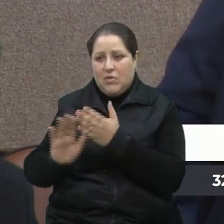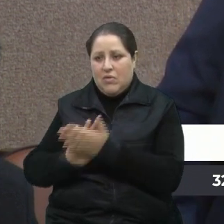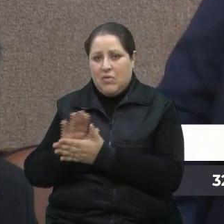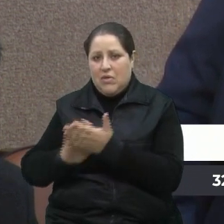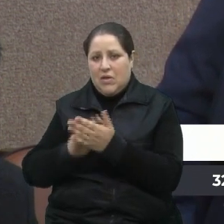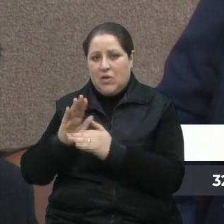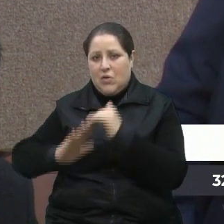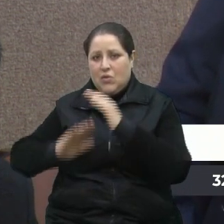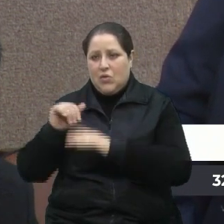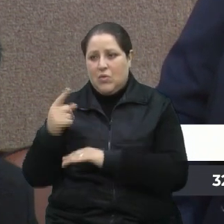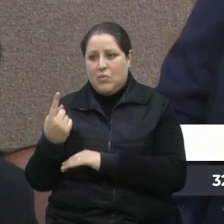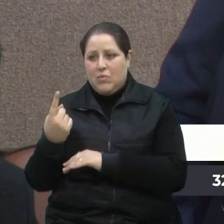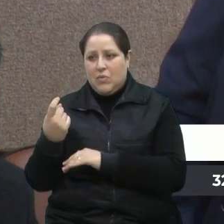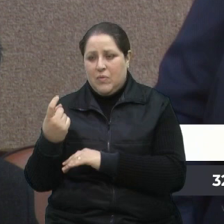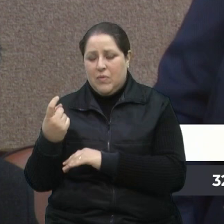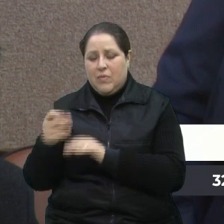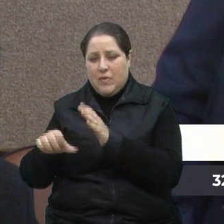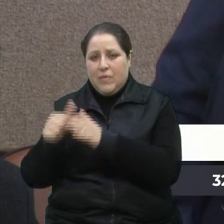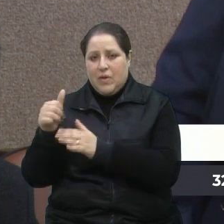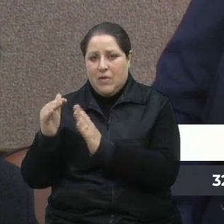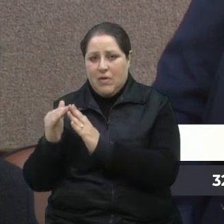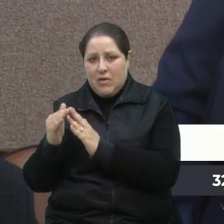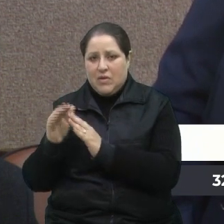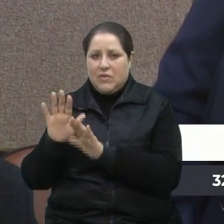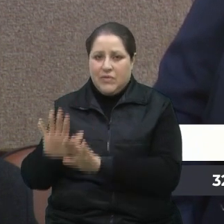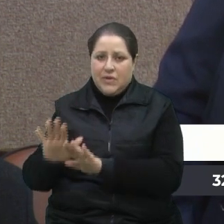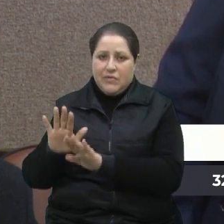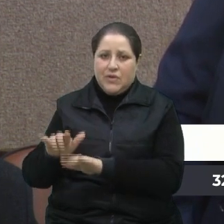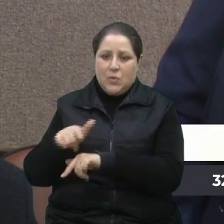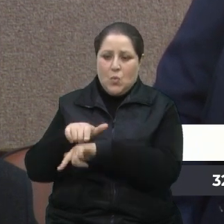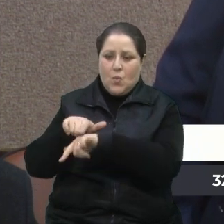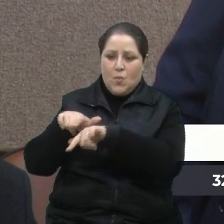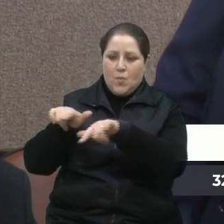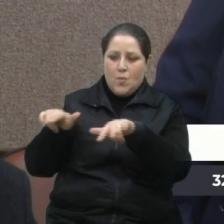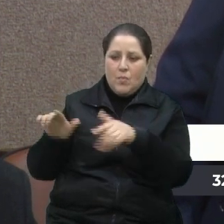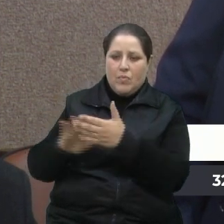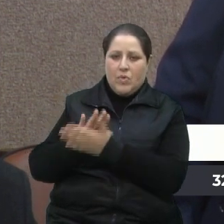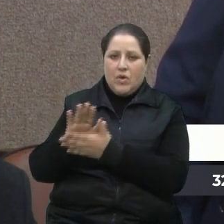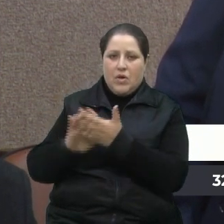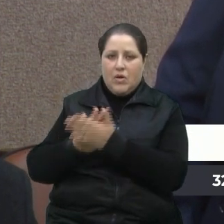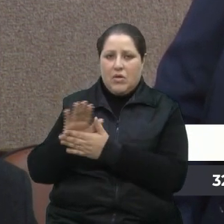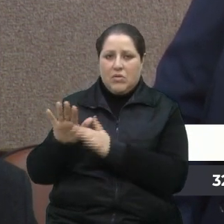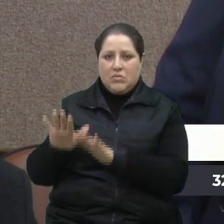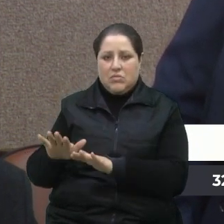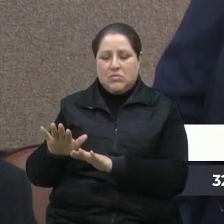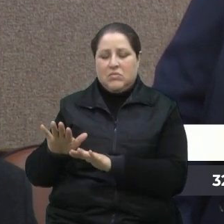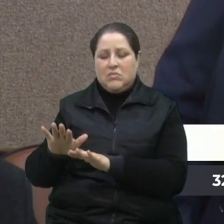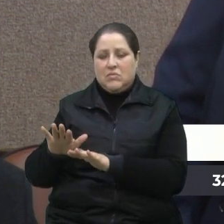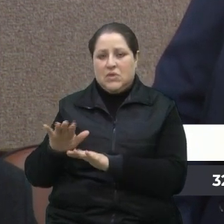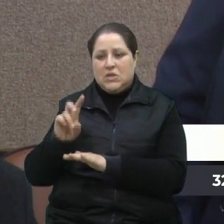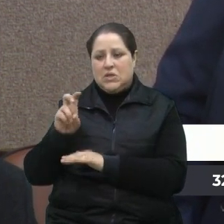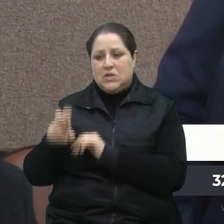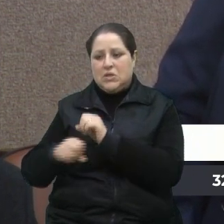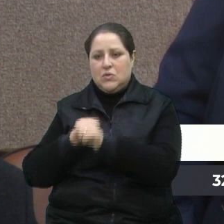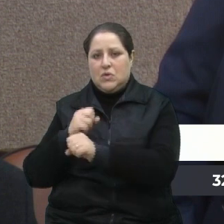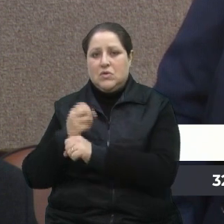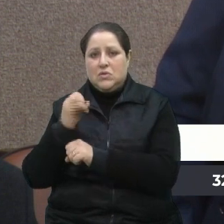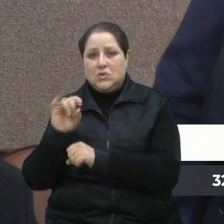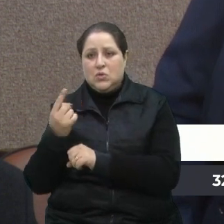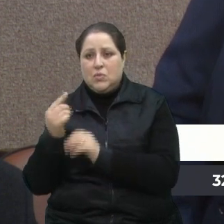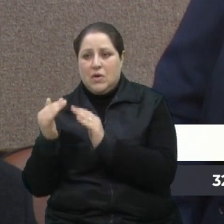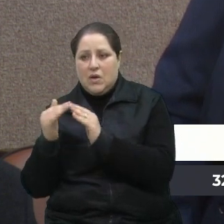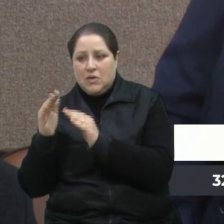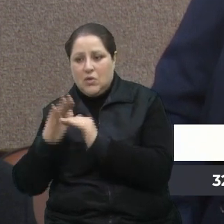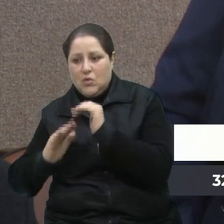casa e fica lá. E passa um ano, passa dois, passa cinco, ninguém constrói e o loteamento fica lá parado. Agora, se uma casa constrói, a